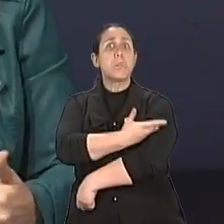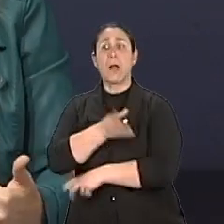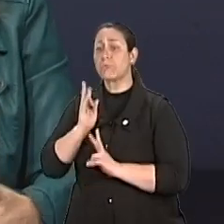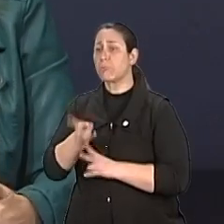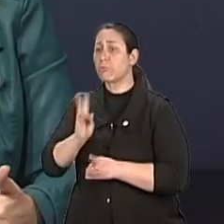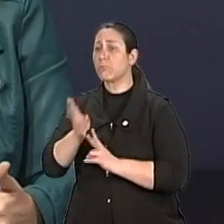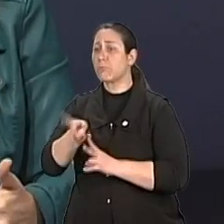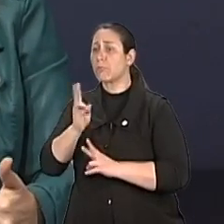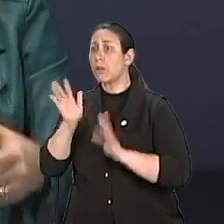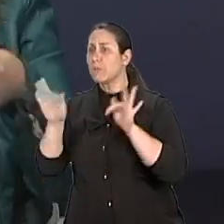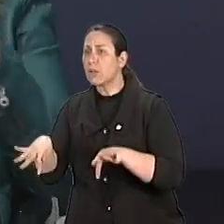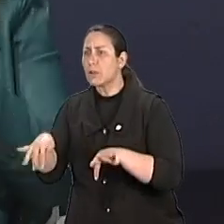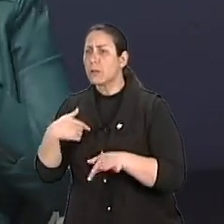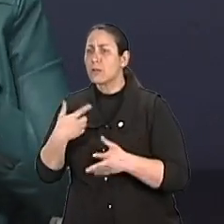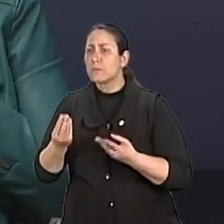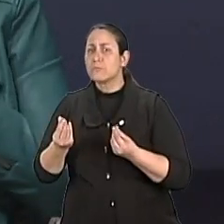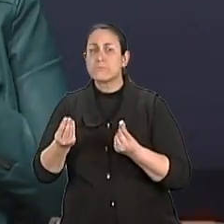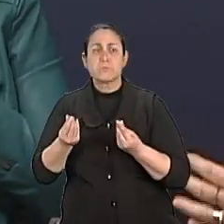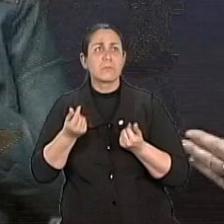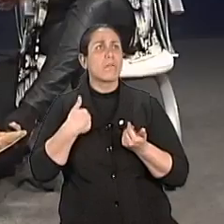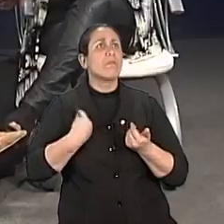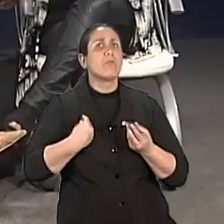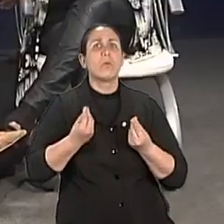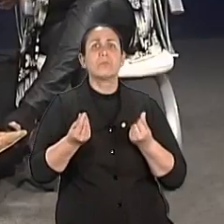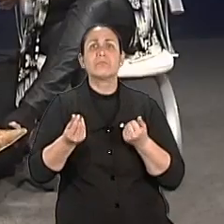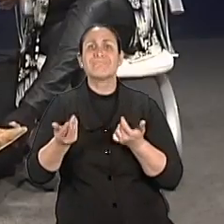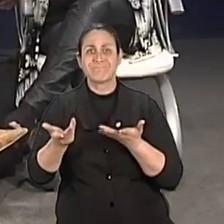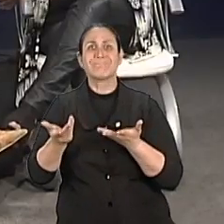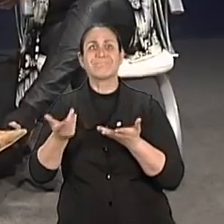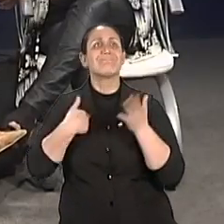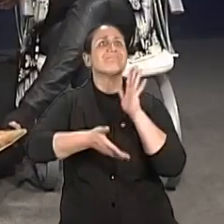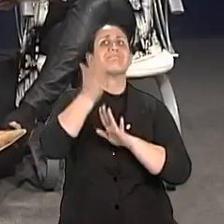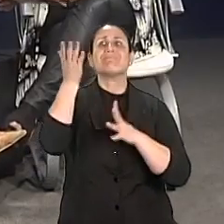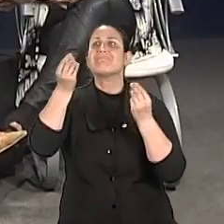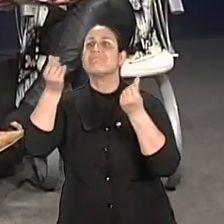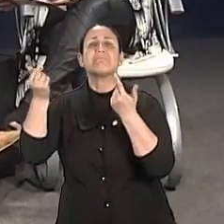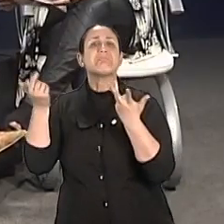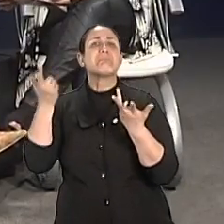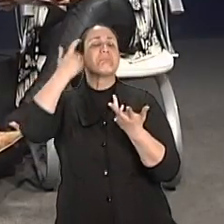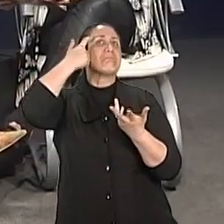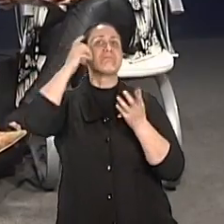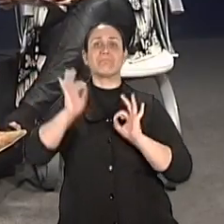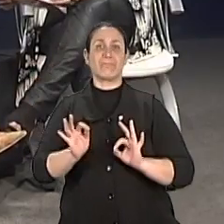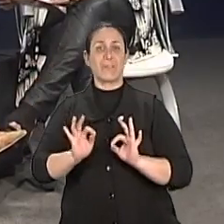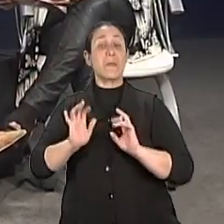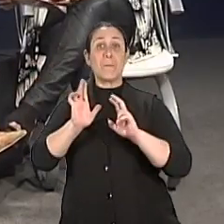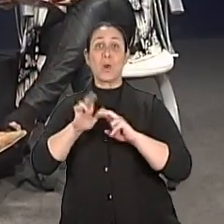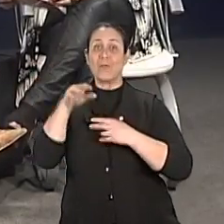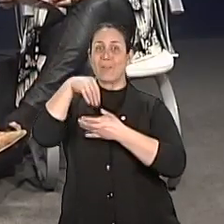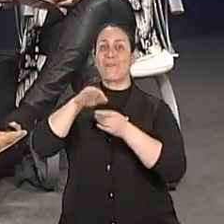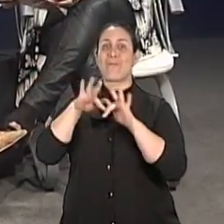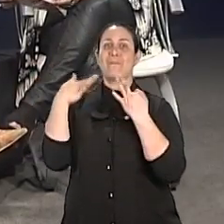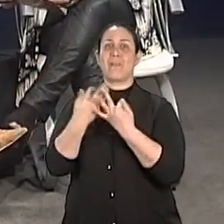as questões ficam complicadas internamente. Porque isso também tem que ter um preparo para aposentadoria, E o sistema familiar entra realmente num